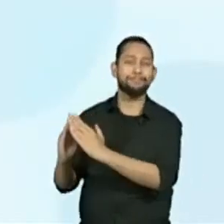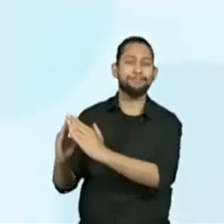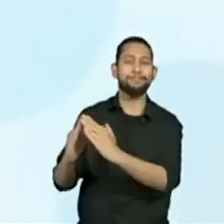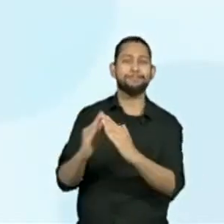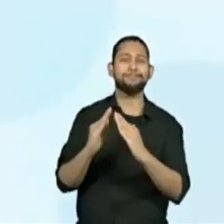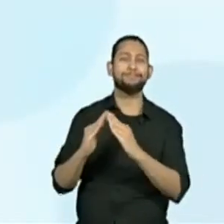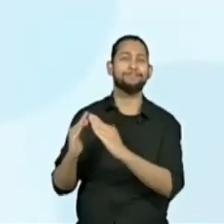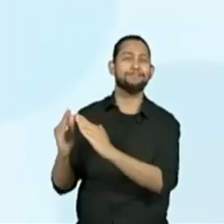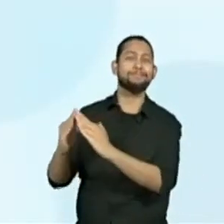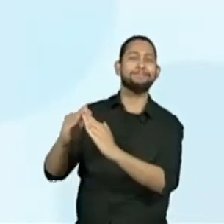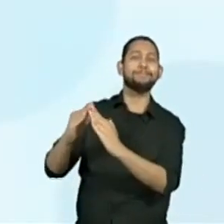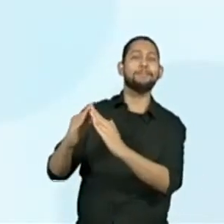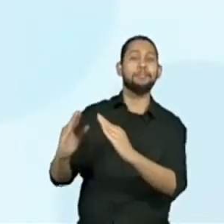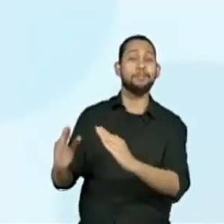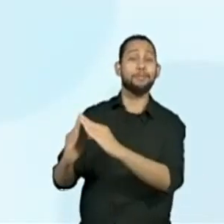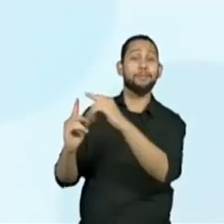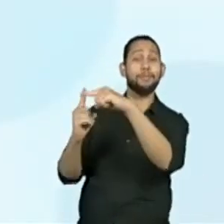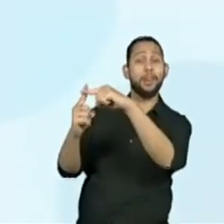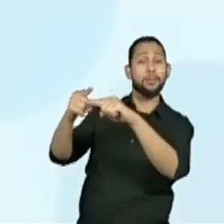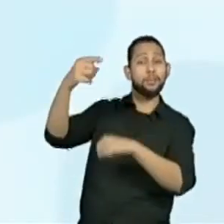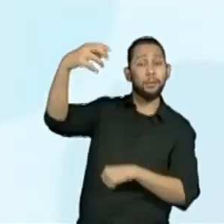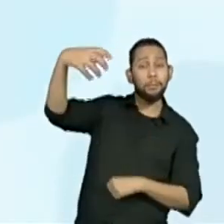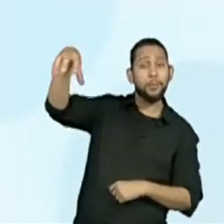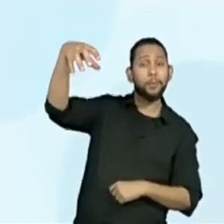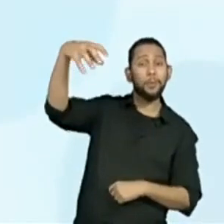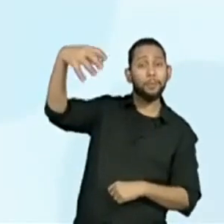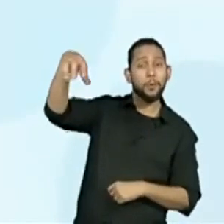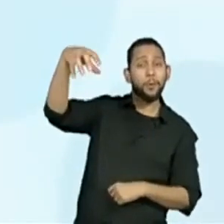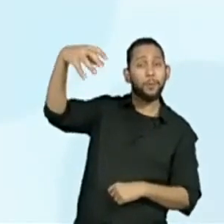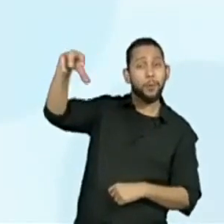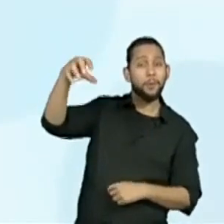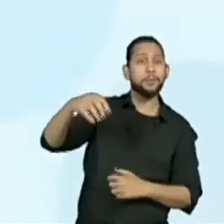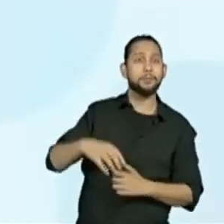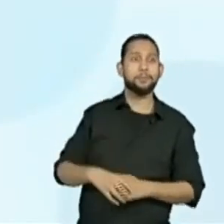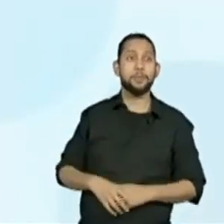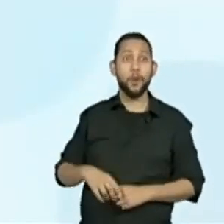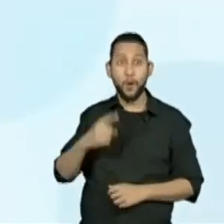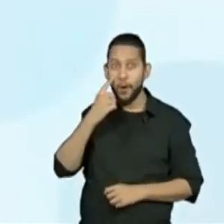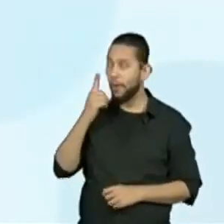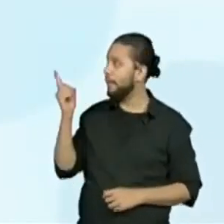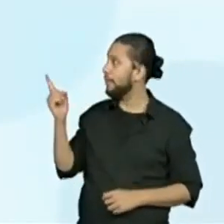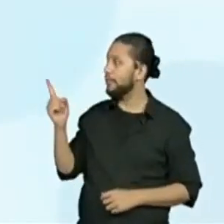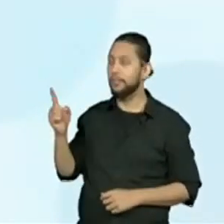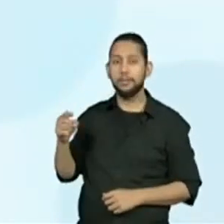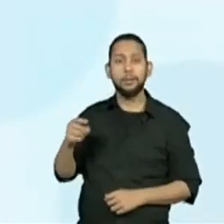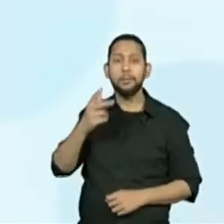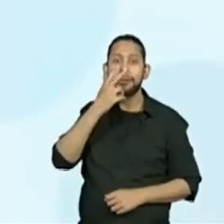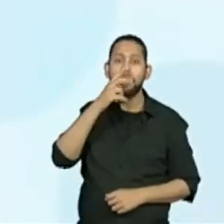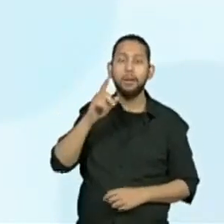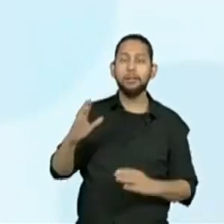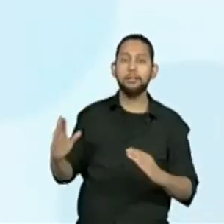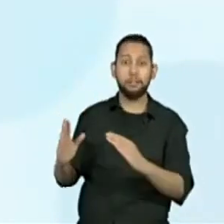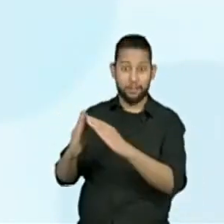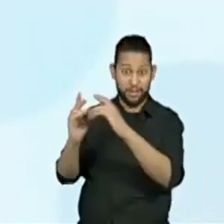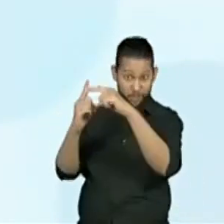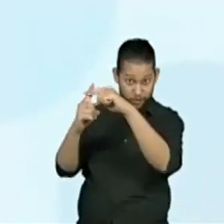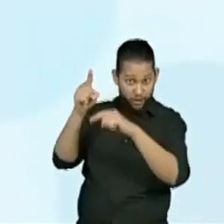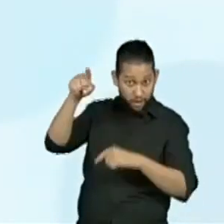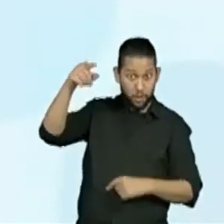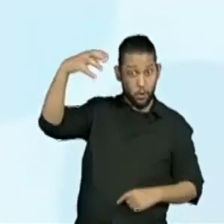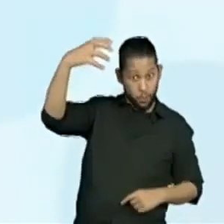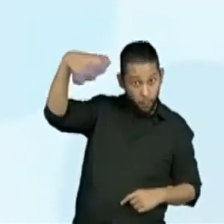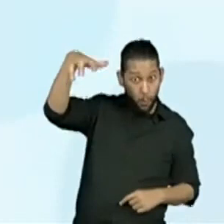Boa. Ó, sino da minha aldeia. Tem gente que gostou mais desse gostei, ó. Soa dentro de minha alma. Até se complementam, né?